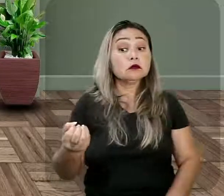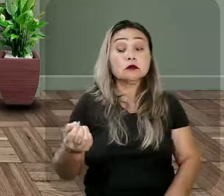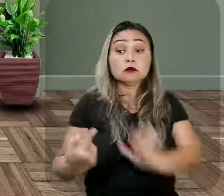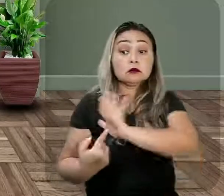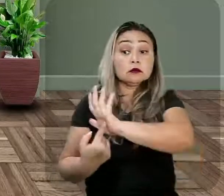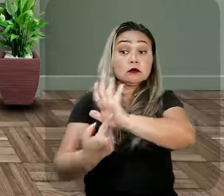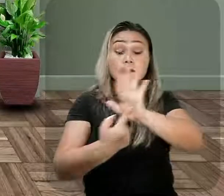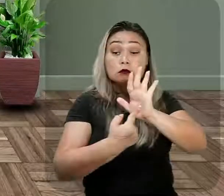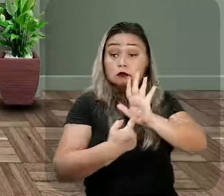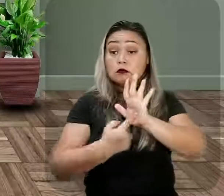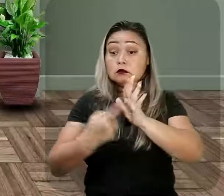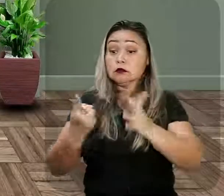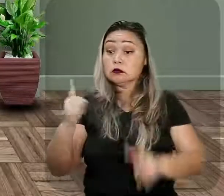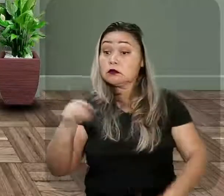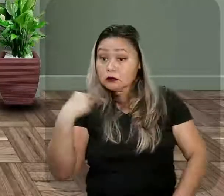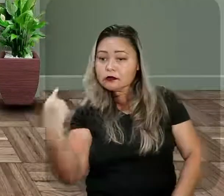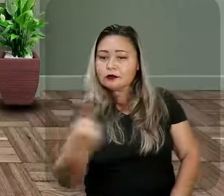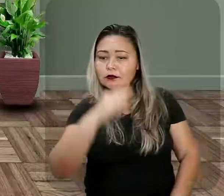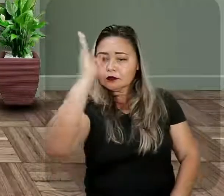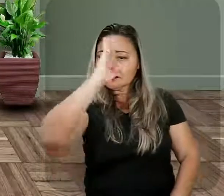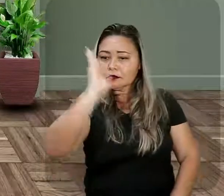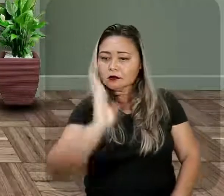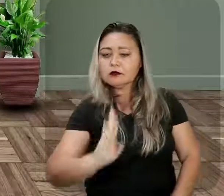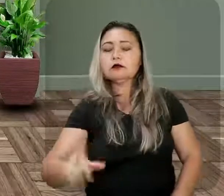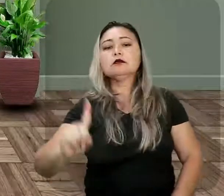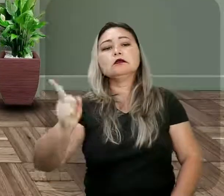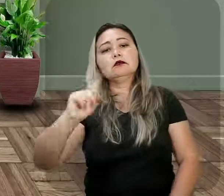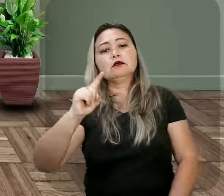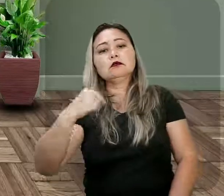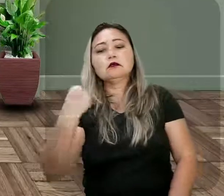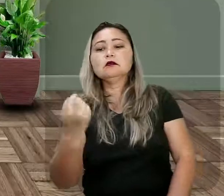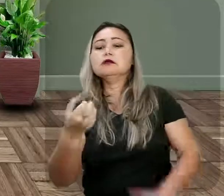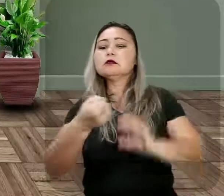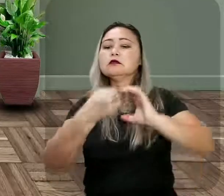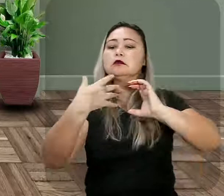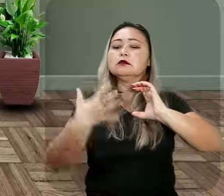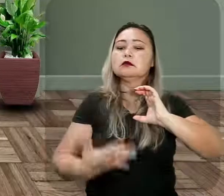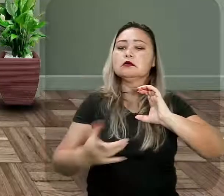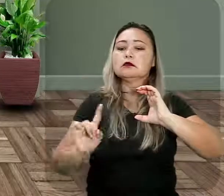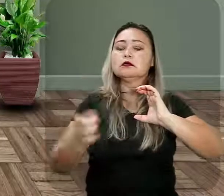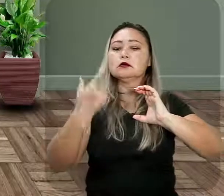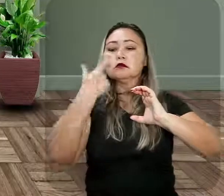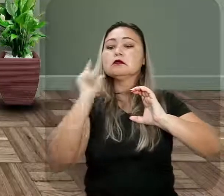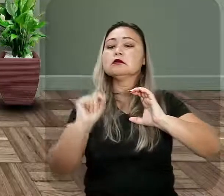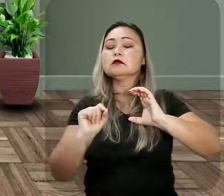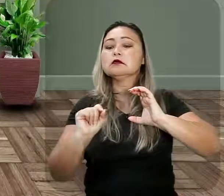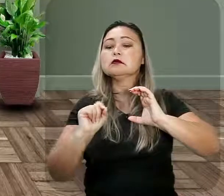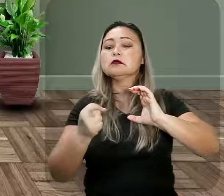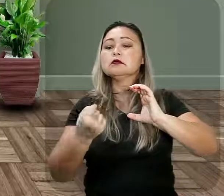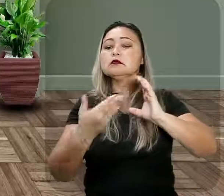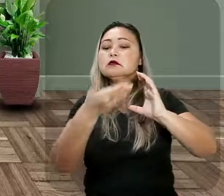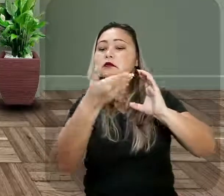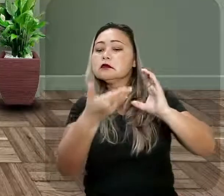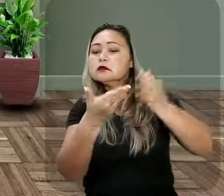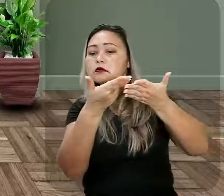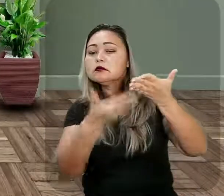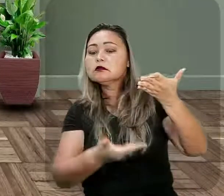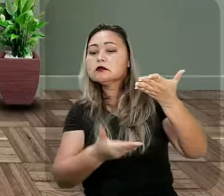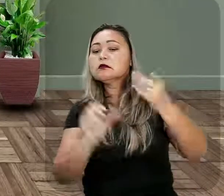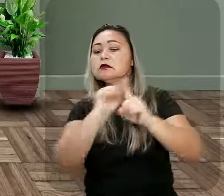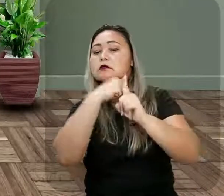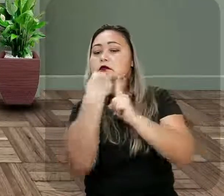Brasil, né? Dentro dessa obra. Então, vamos ter aí o quê? As características, vamos apresentar esse aspecto